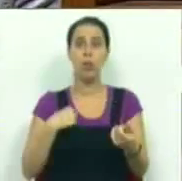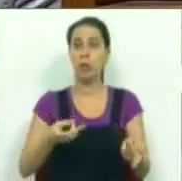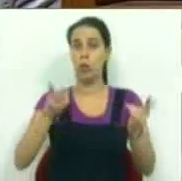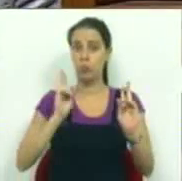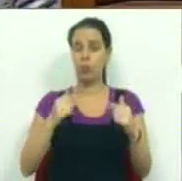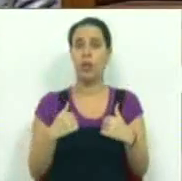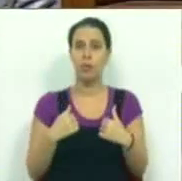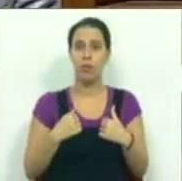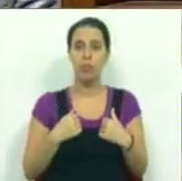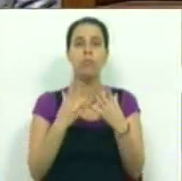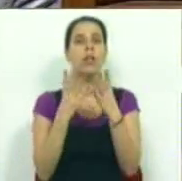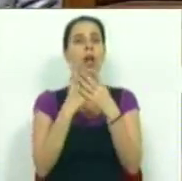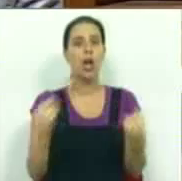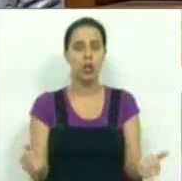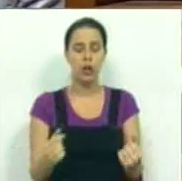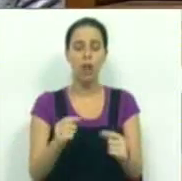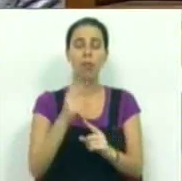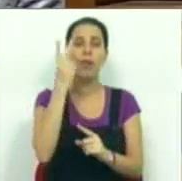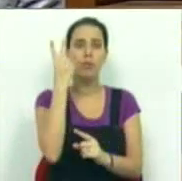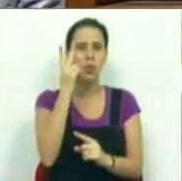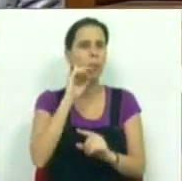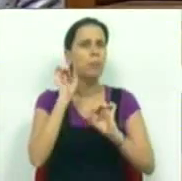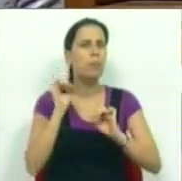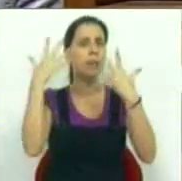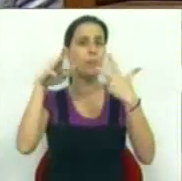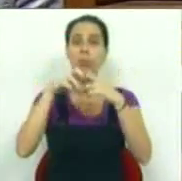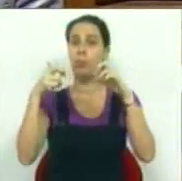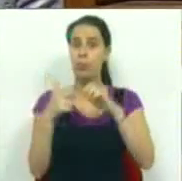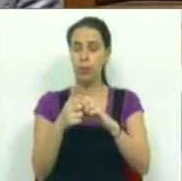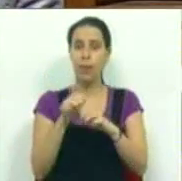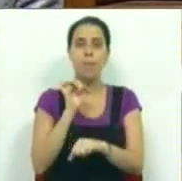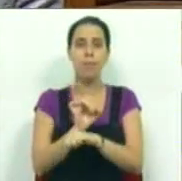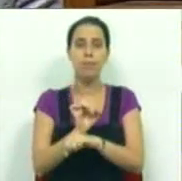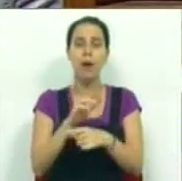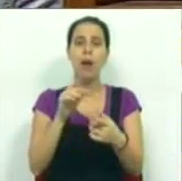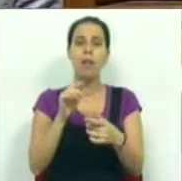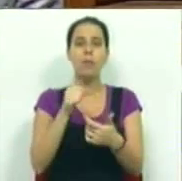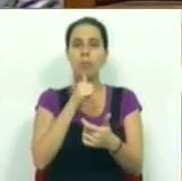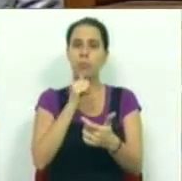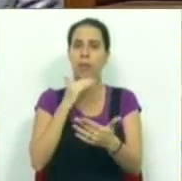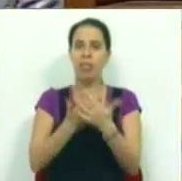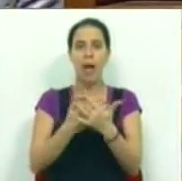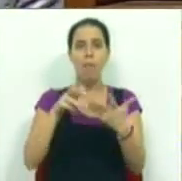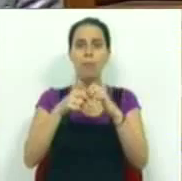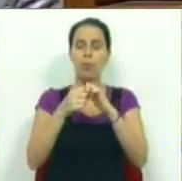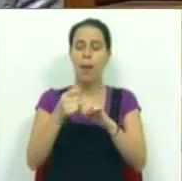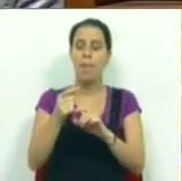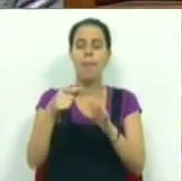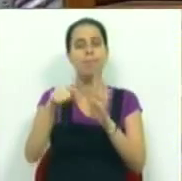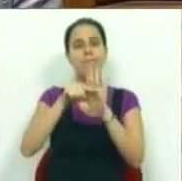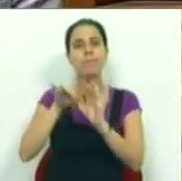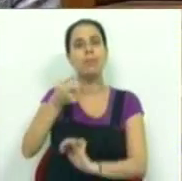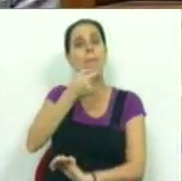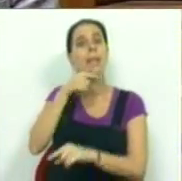para resolver os dois principais problemas que estrangulam a política do medicamento. O primeiro